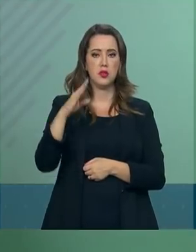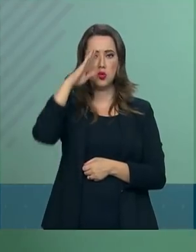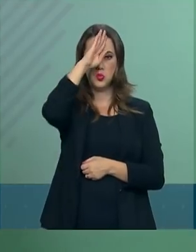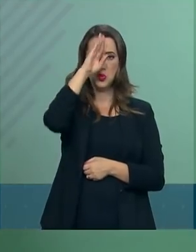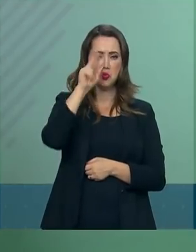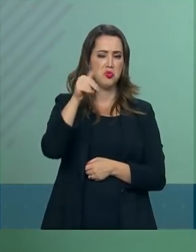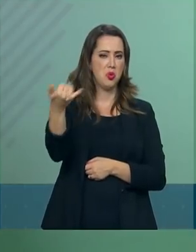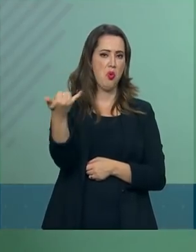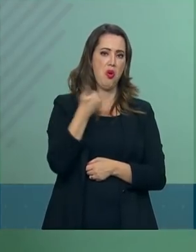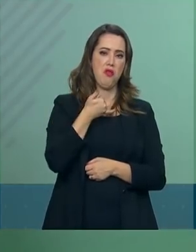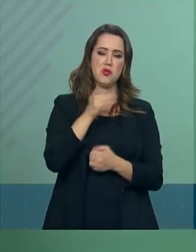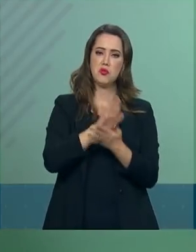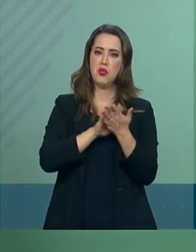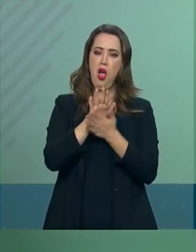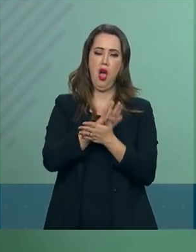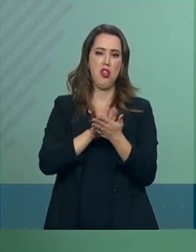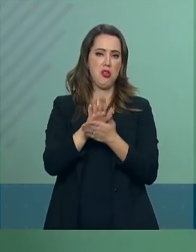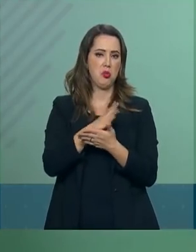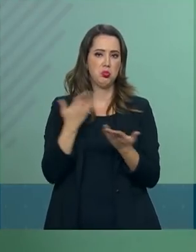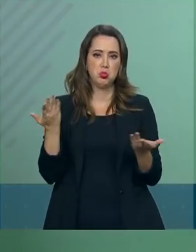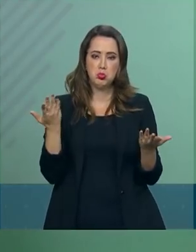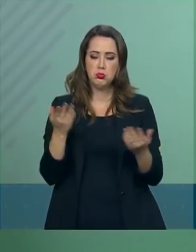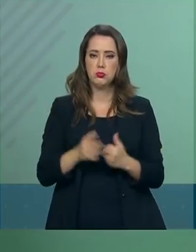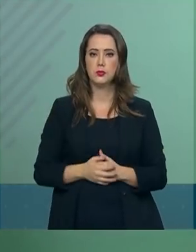eu, pessoalmente, não recebi nada nesse sentido.